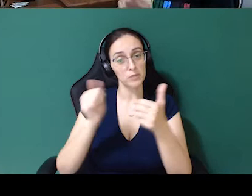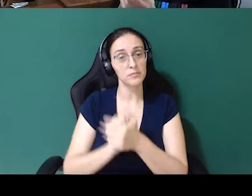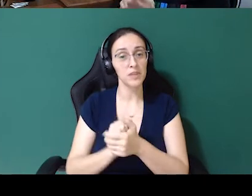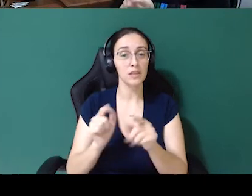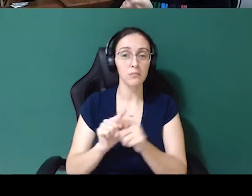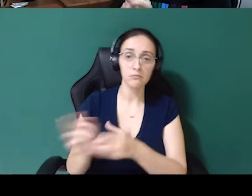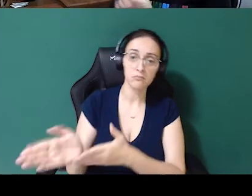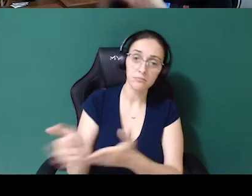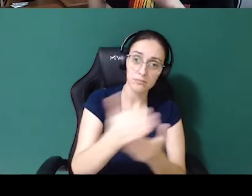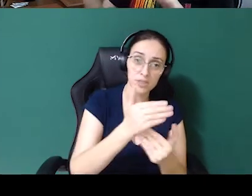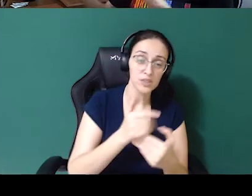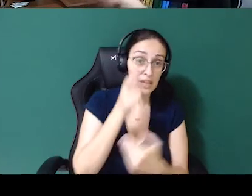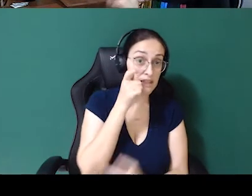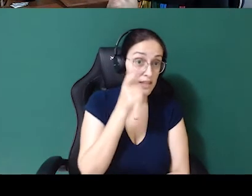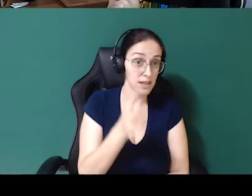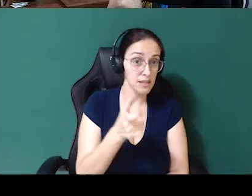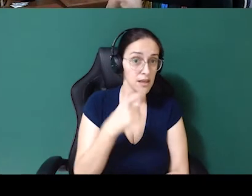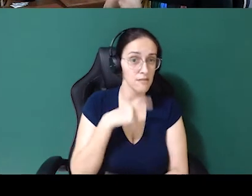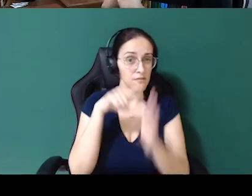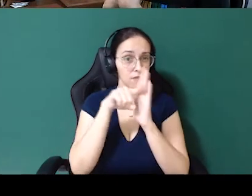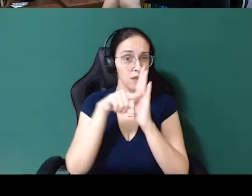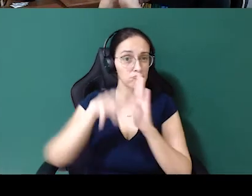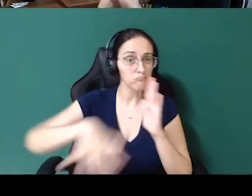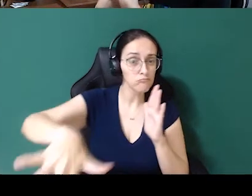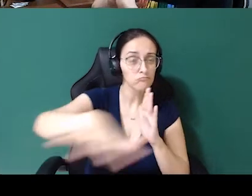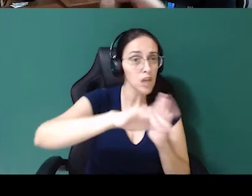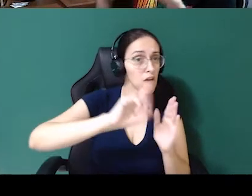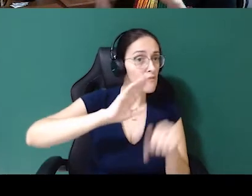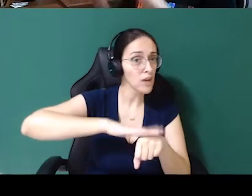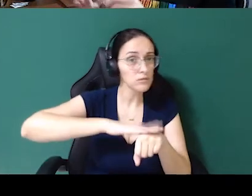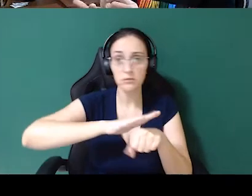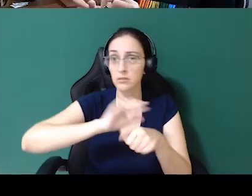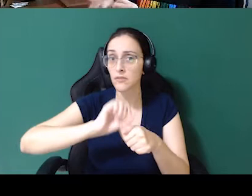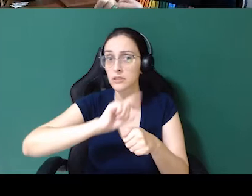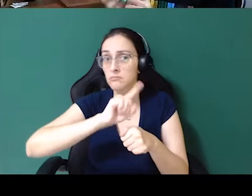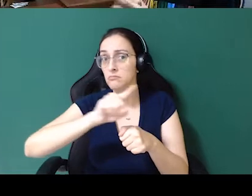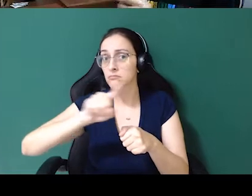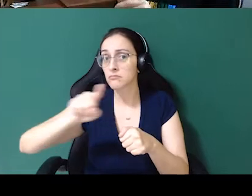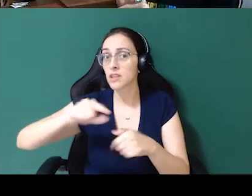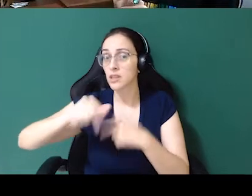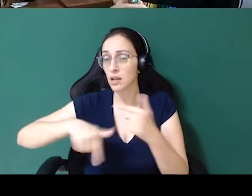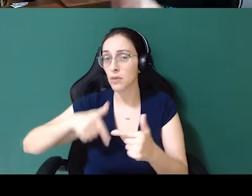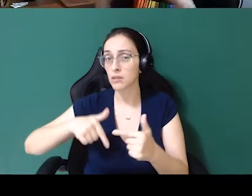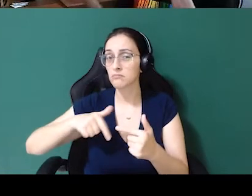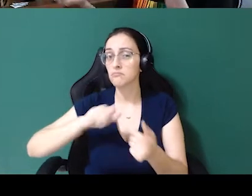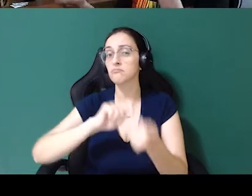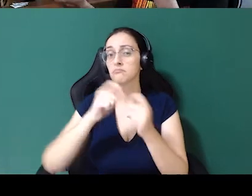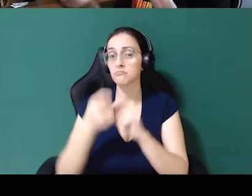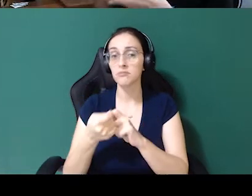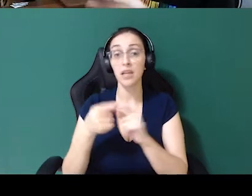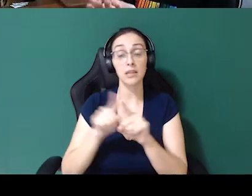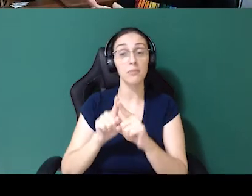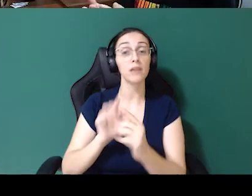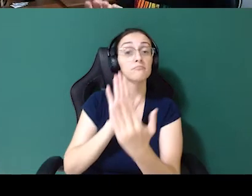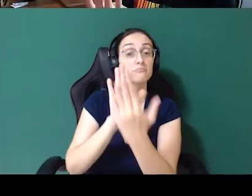Juntar pessoas que têm o interesse, ver um pouco do mercado, o que já está fazendo, o que eles já trabalham, e também levar para o RH